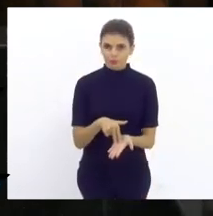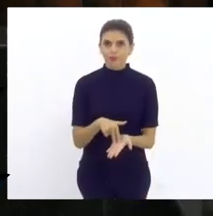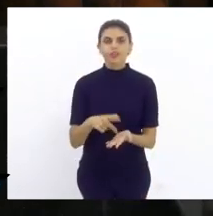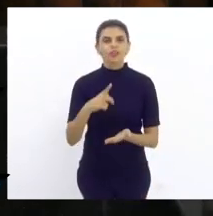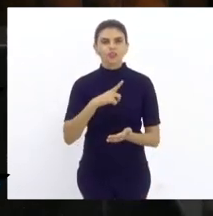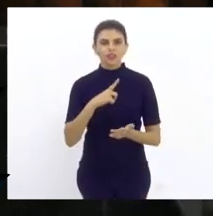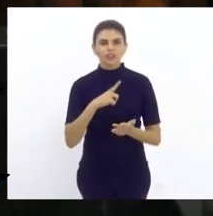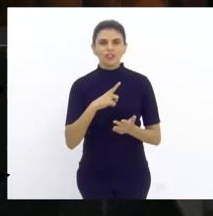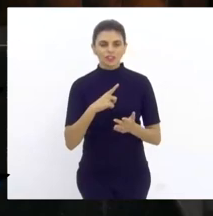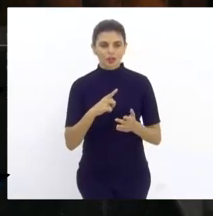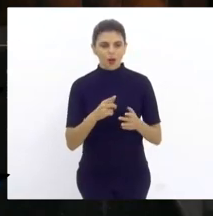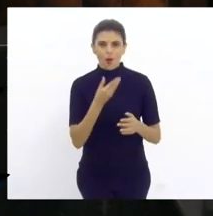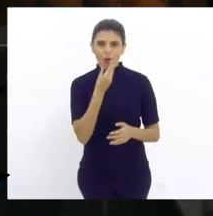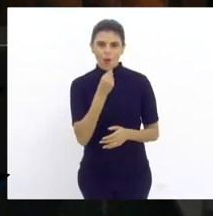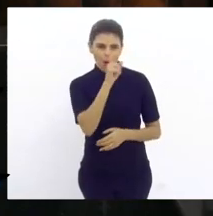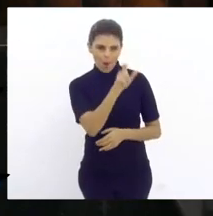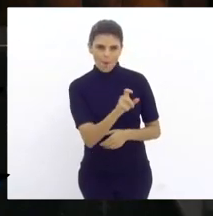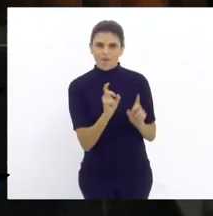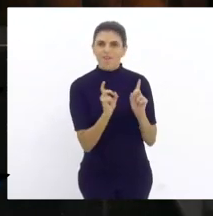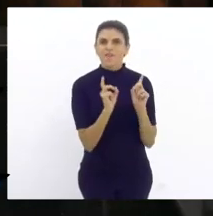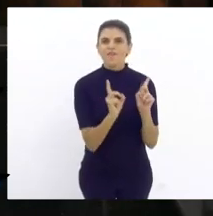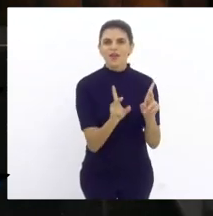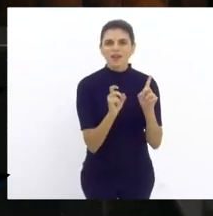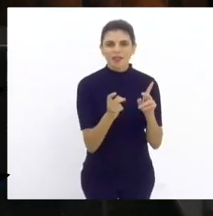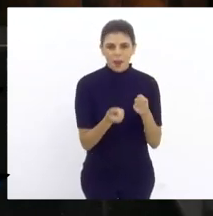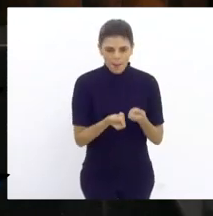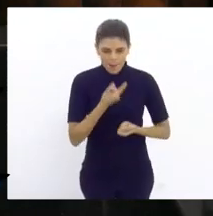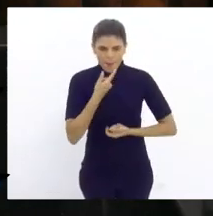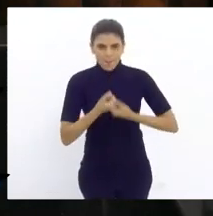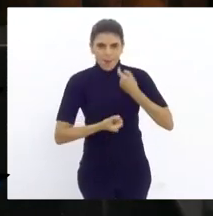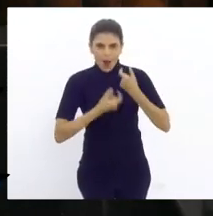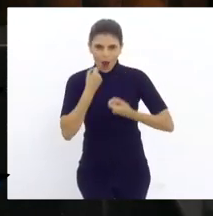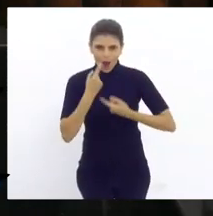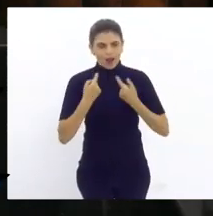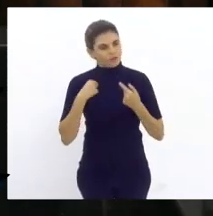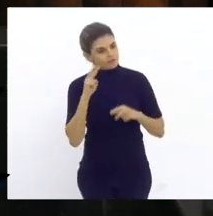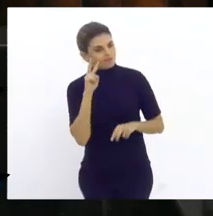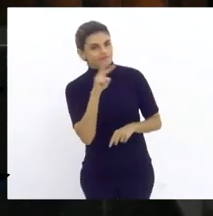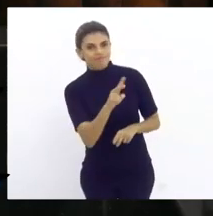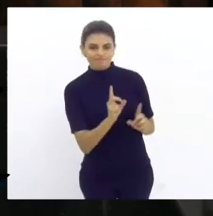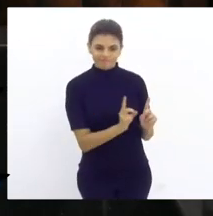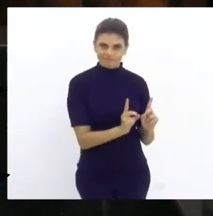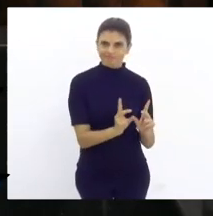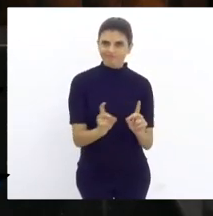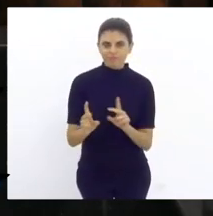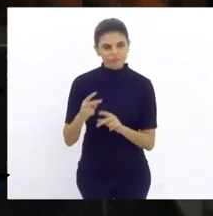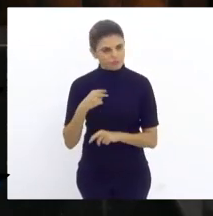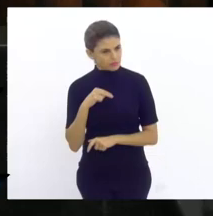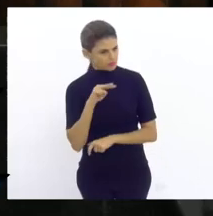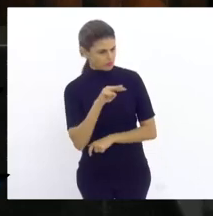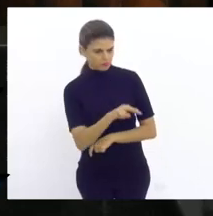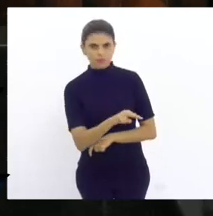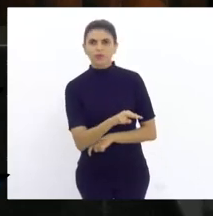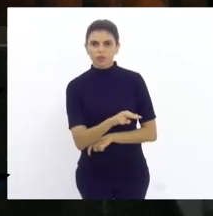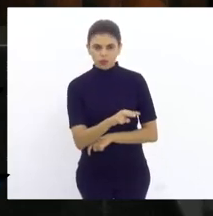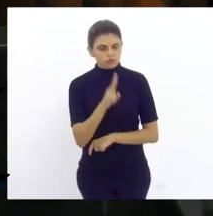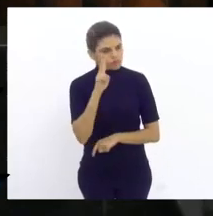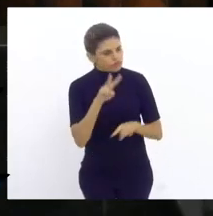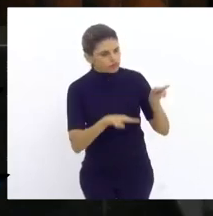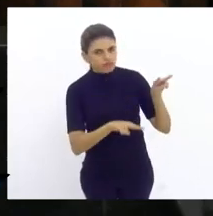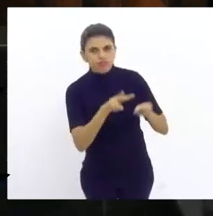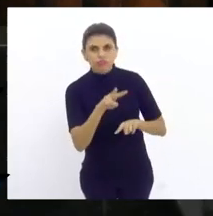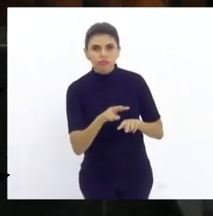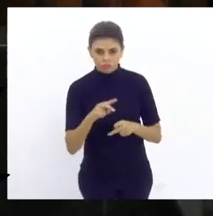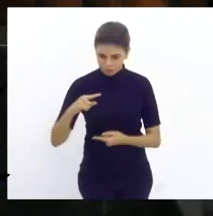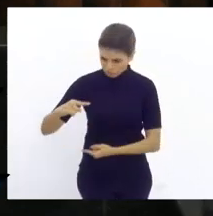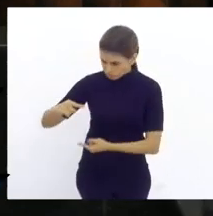barraca de pipoca, que foi o primeiro comércio lá dentro que nós fomos verificar, e chegando lá verificamos que um